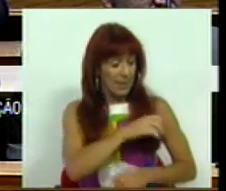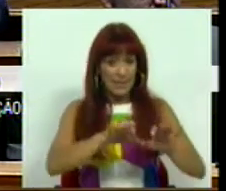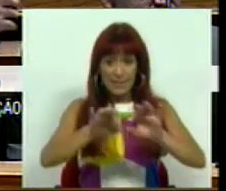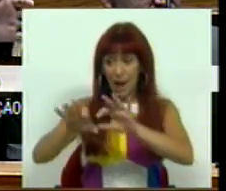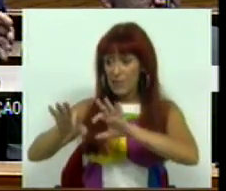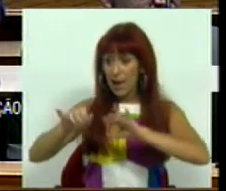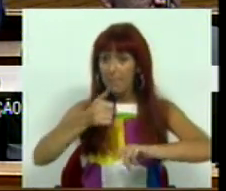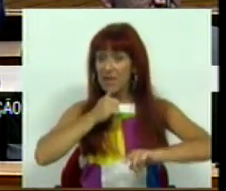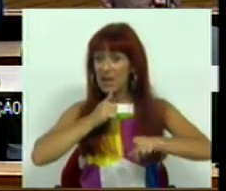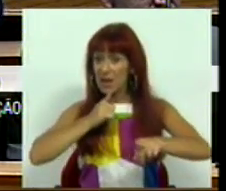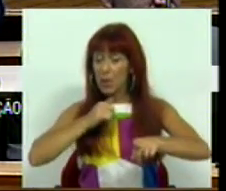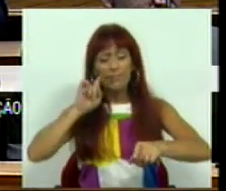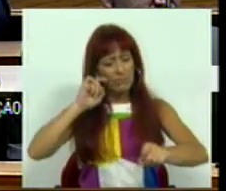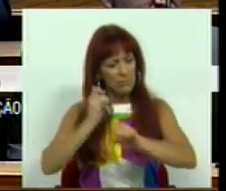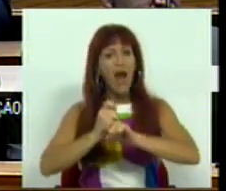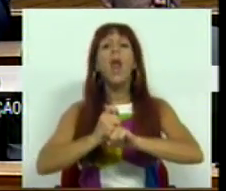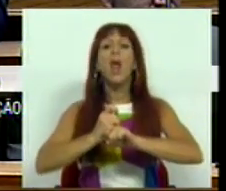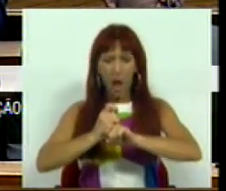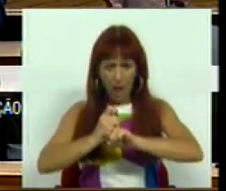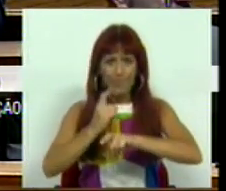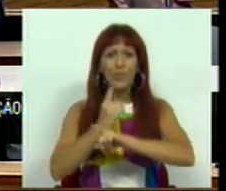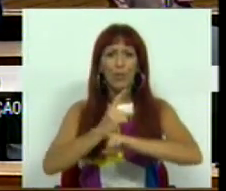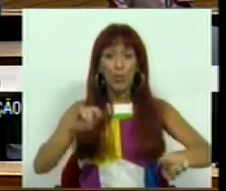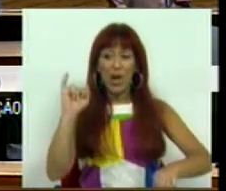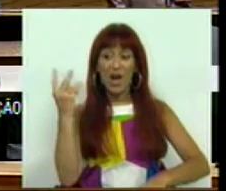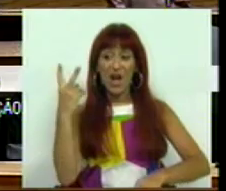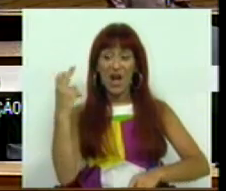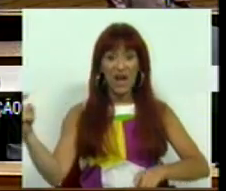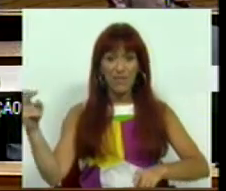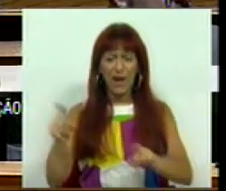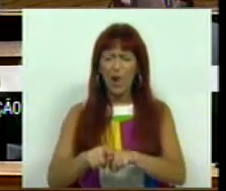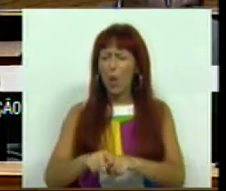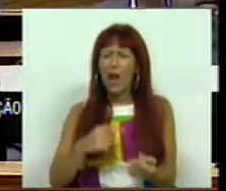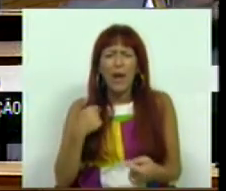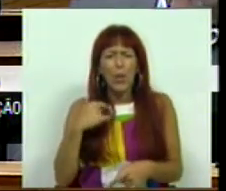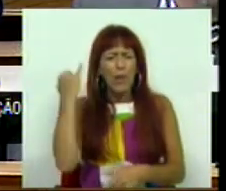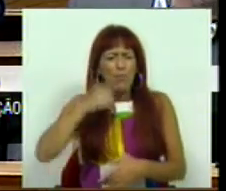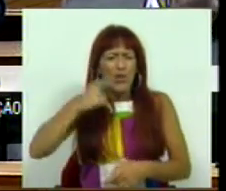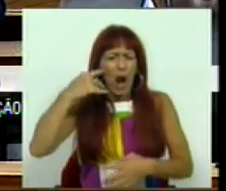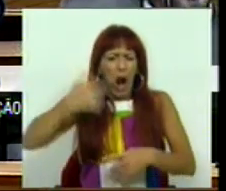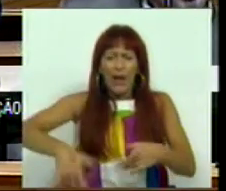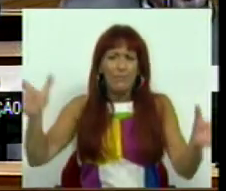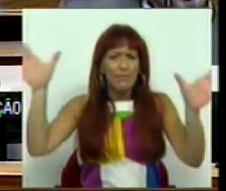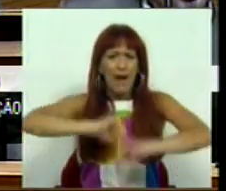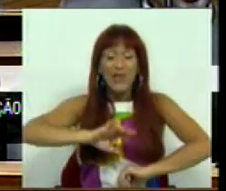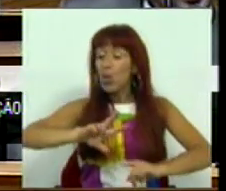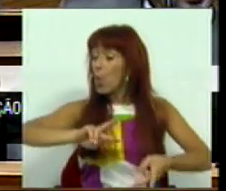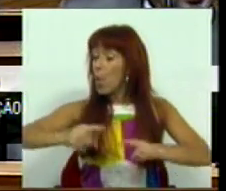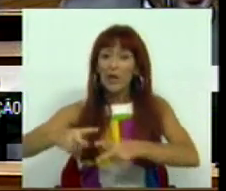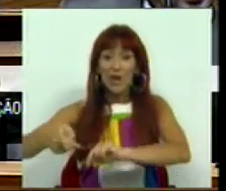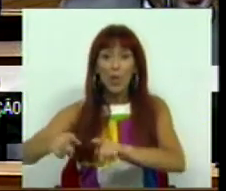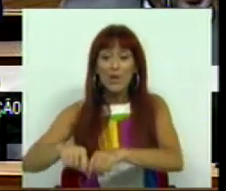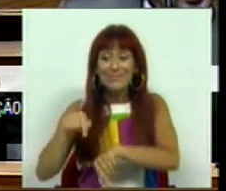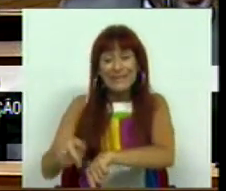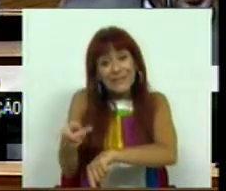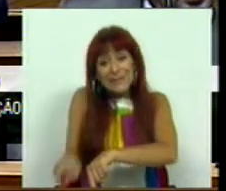igualdade esta medida é exigível, porque o IVA é o imposto mais cego que existe e por isso qualquer alteração nesta